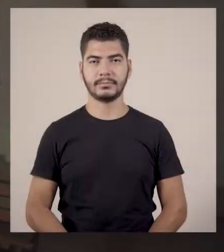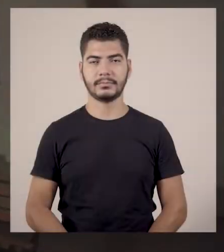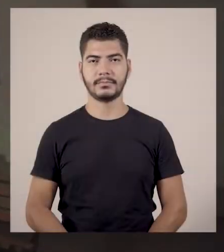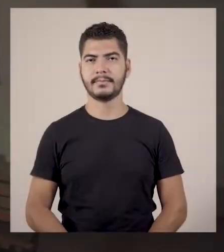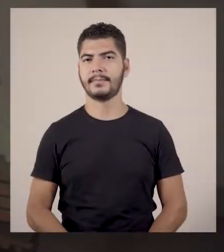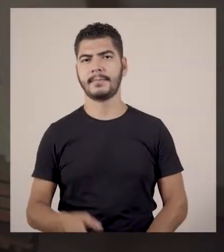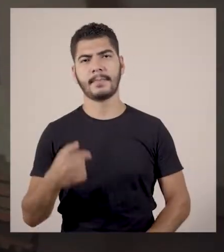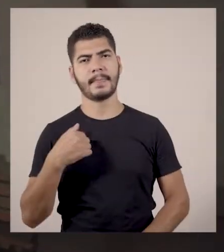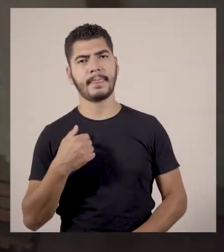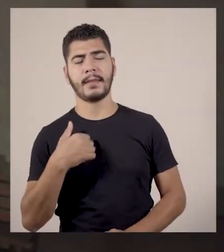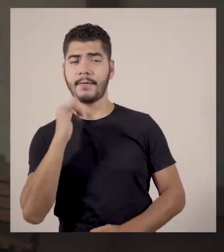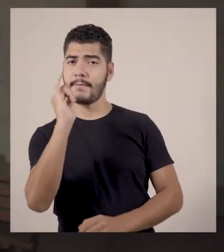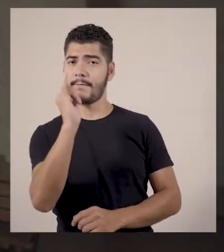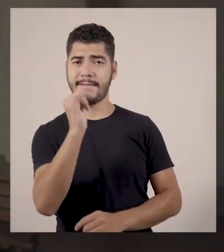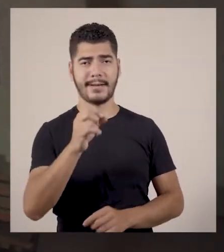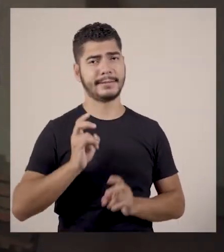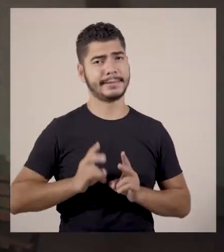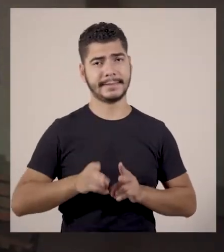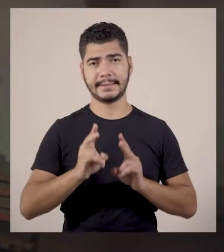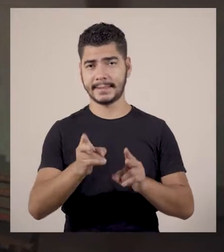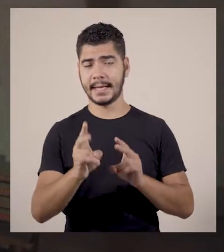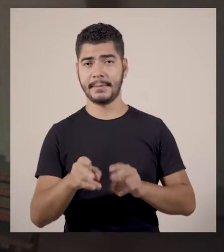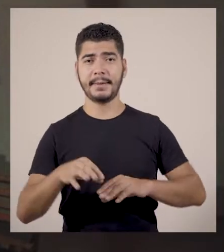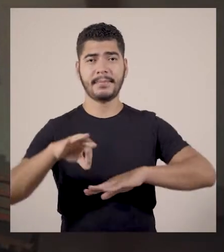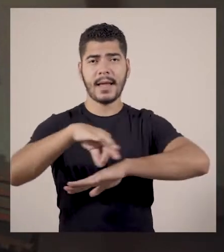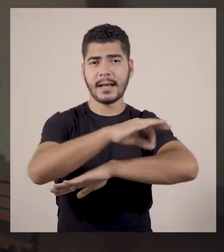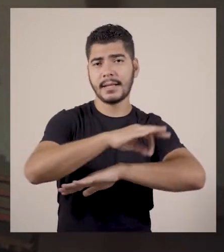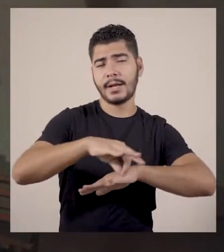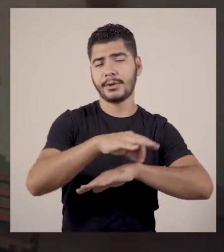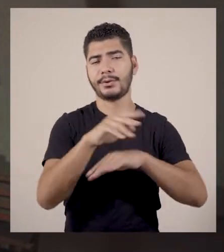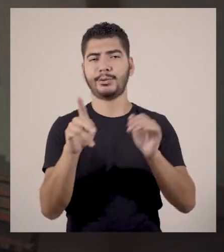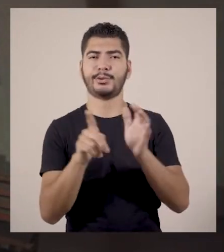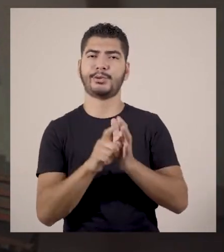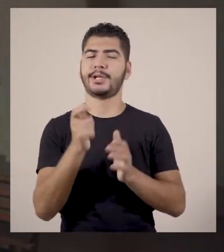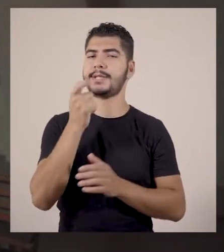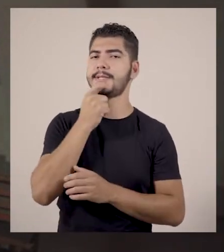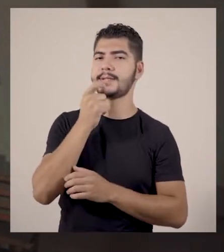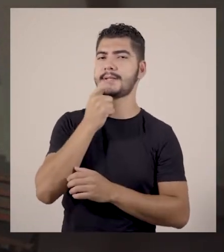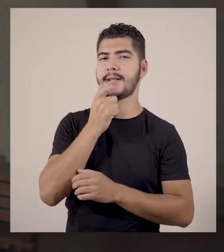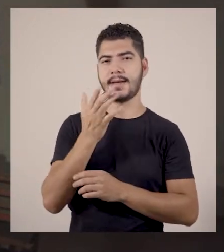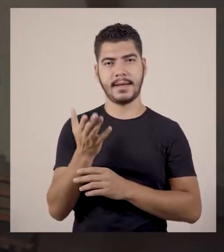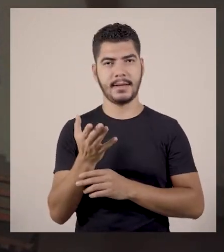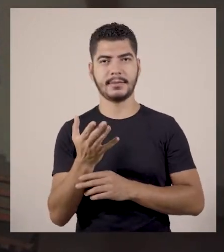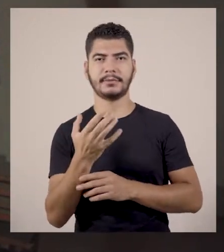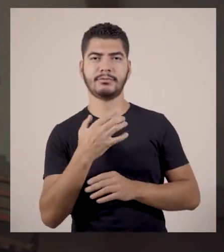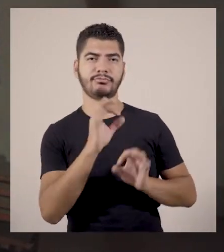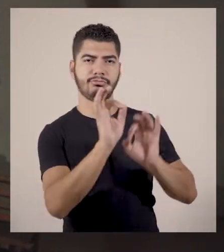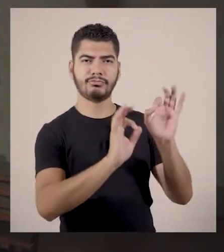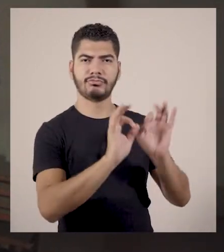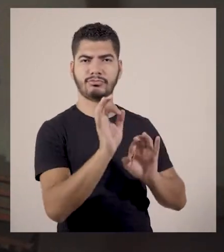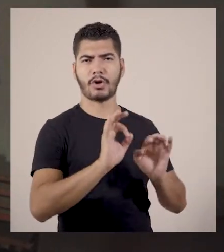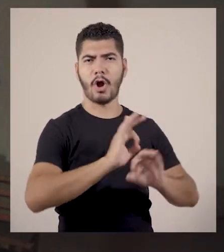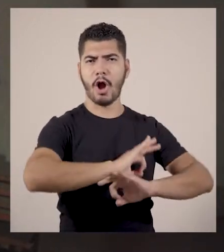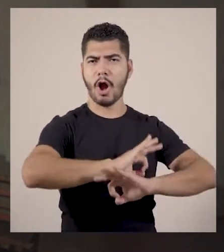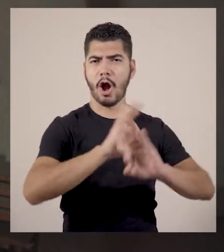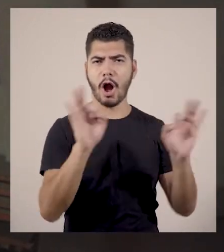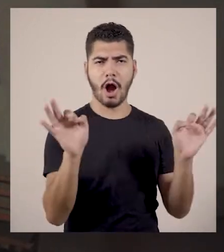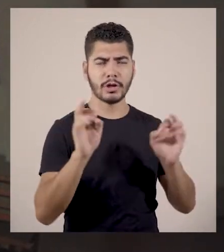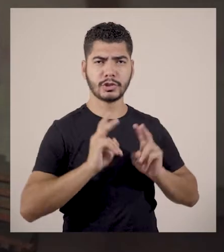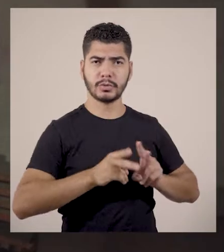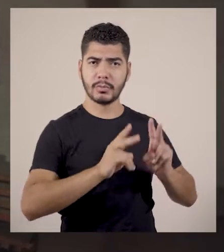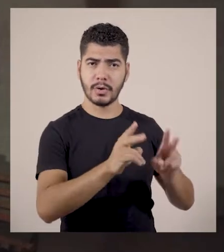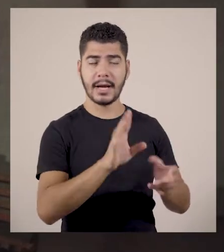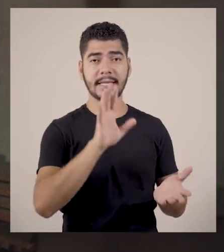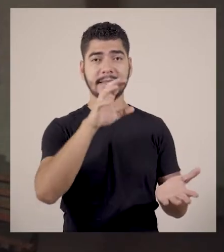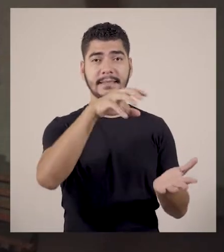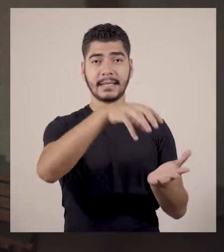É como eu sempre te falo, meu caro, de arquitetura inglesa, o estado de conservação ótimo. Está aí